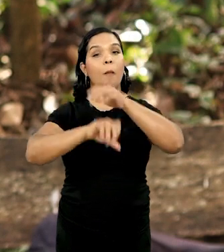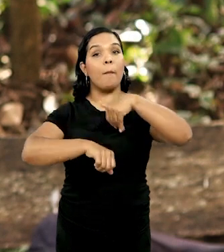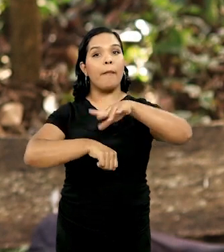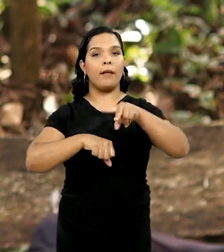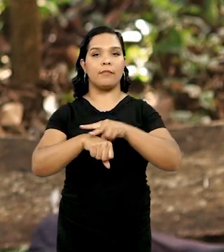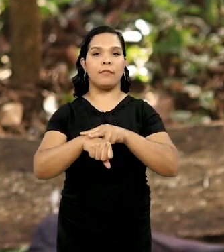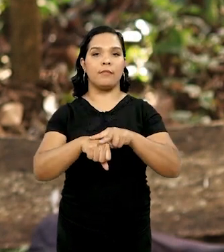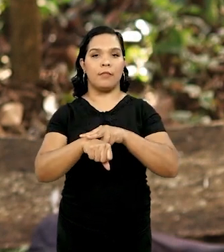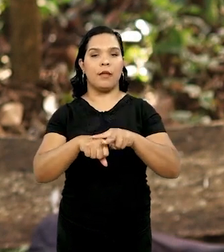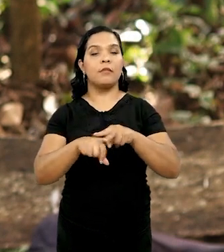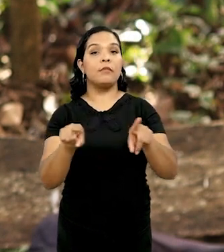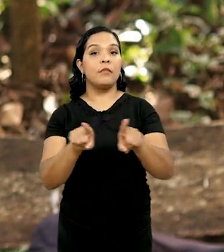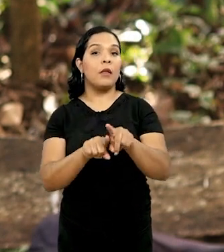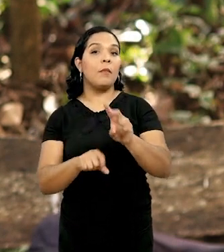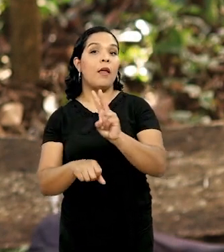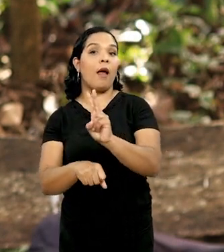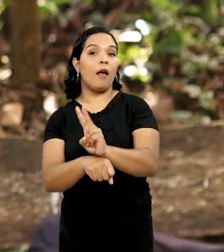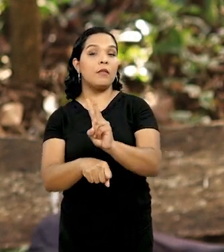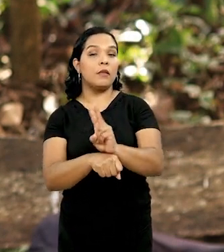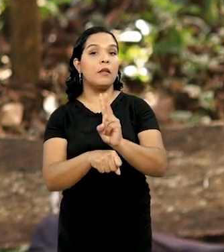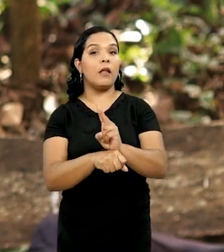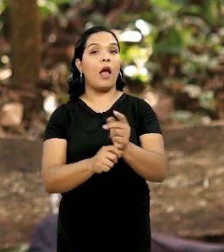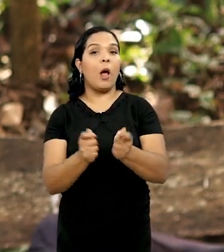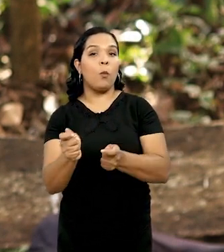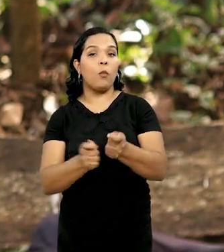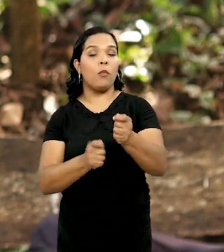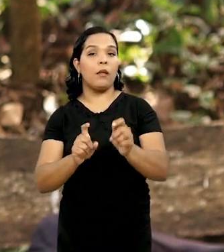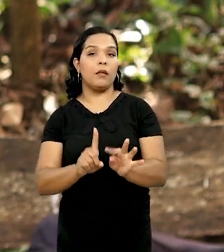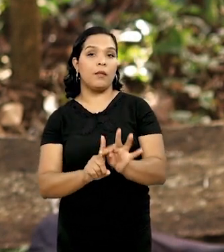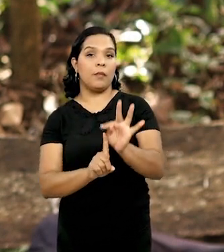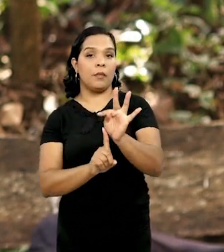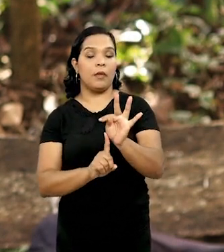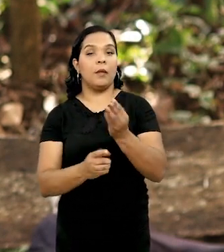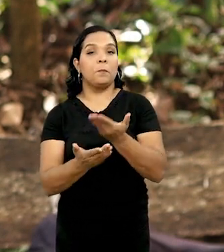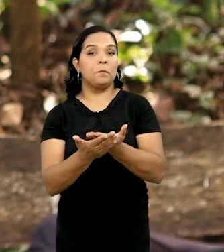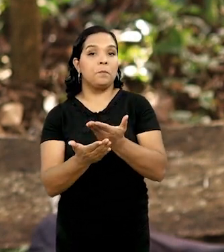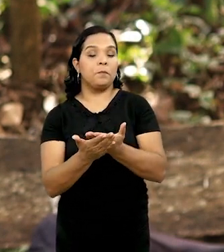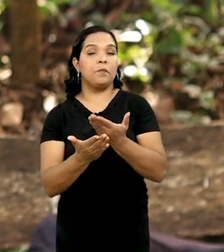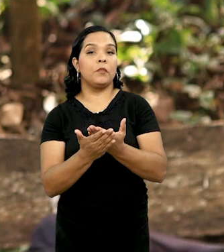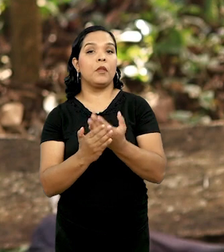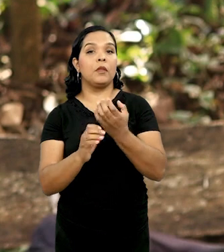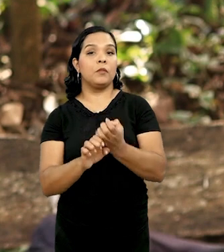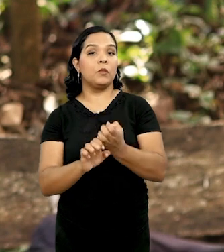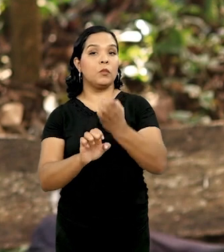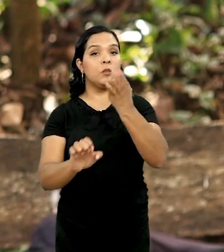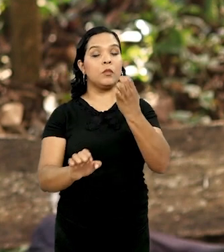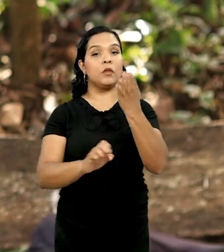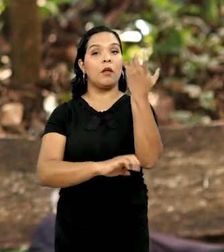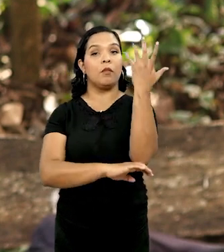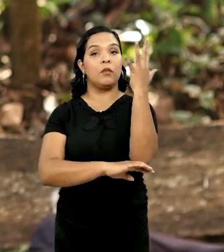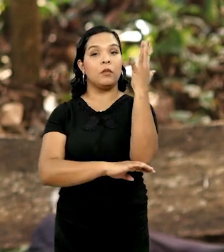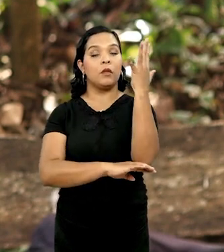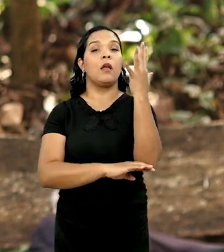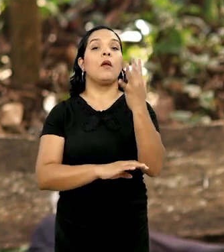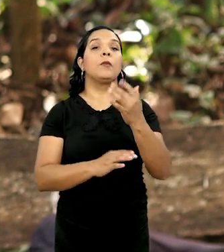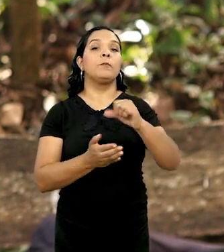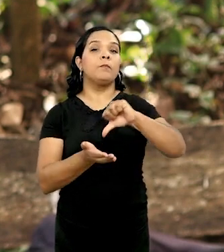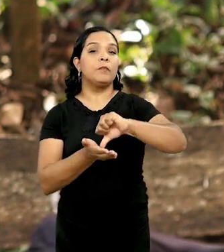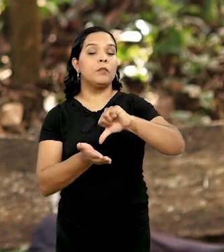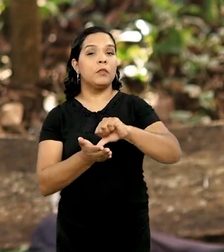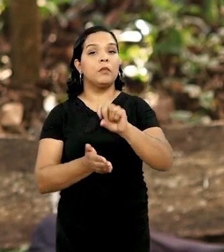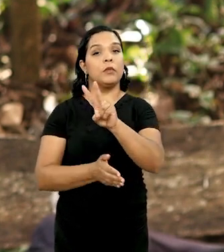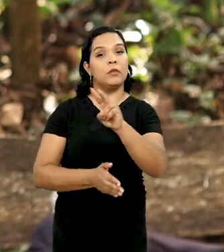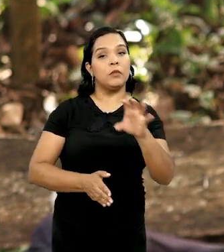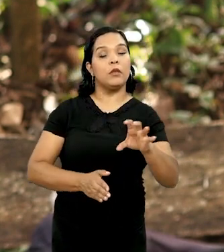ainda mais verdes e também auxiliar no controle da temperatura. Estudantes do curso de Engenharia Florestal da UESB, no Campus de Vitória da